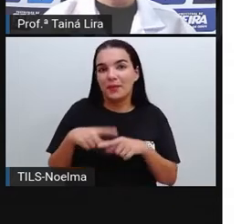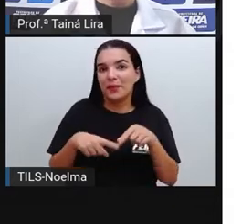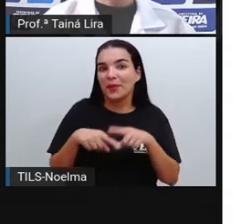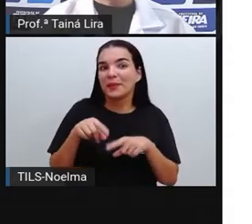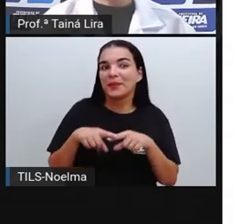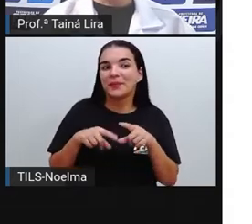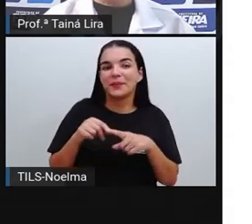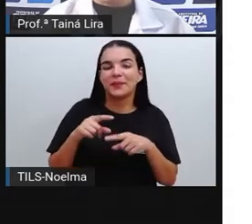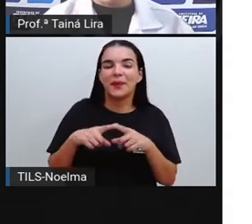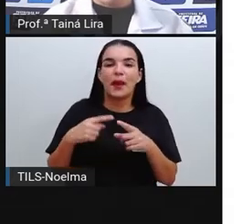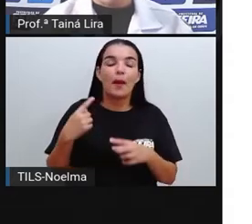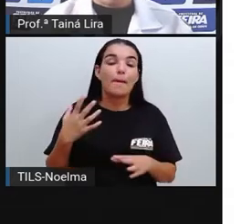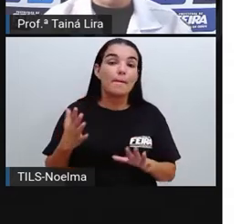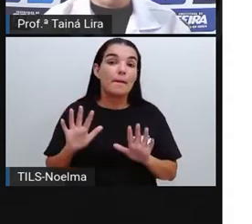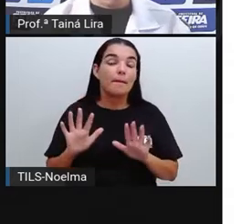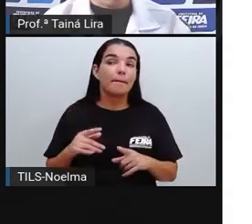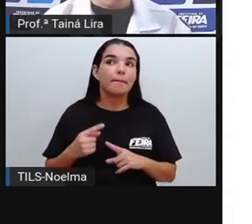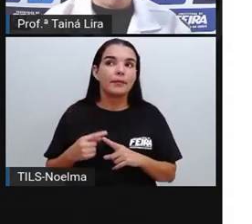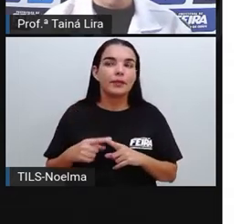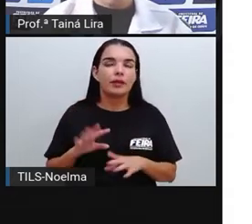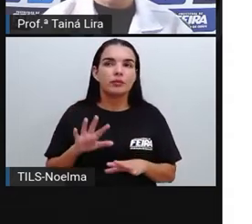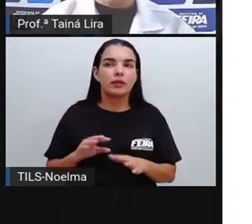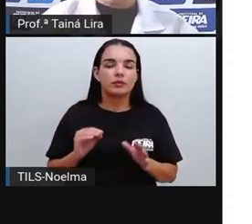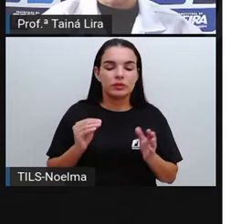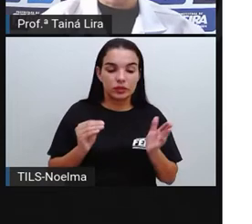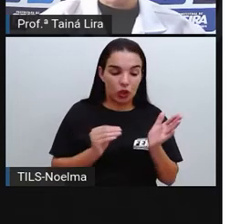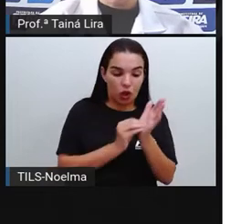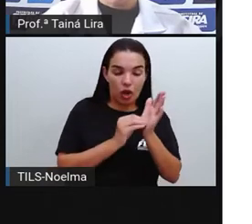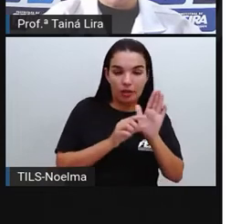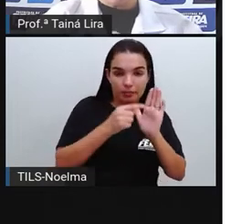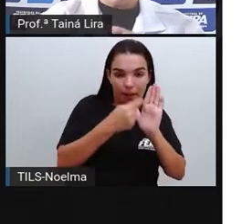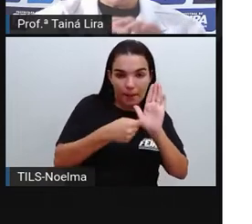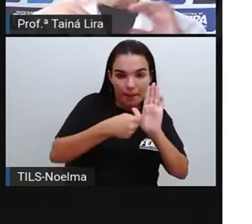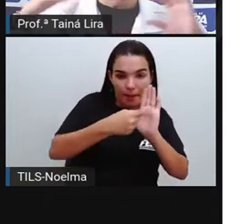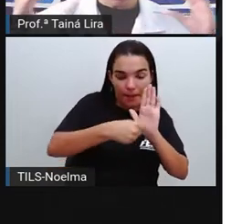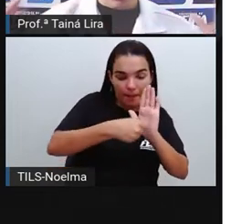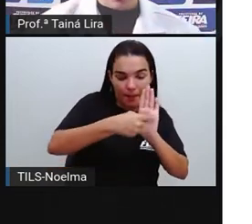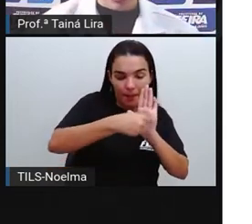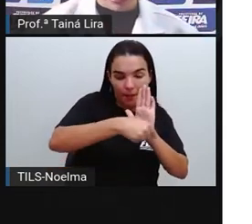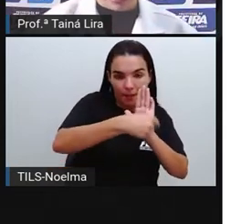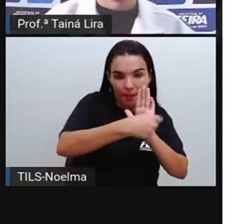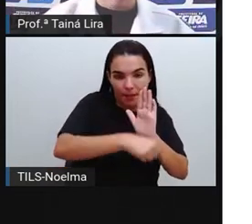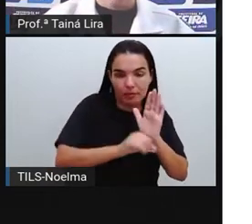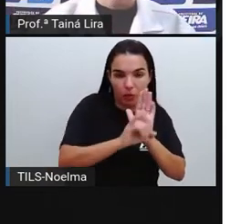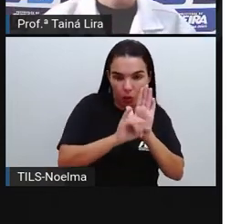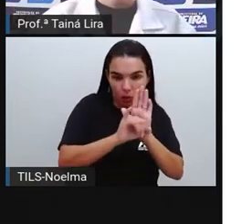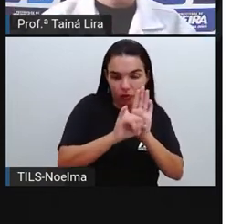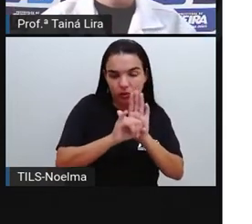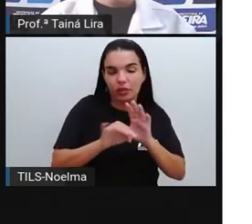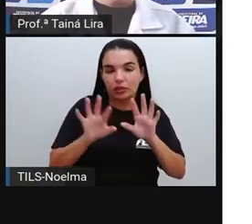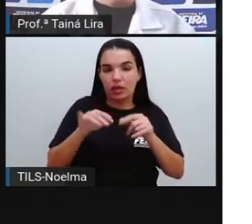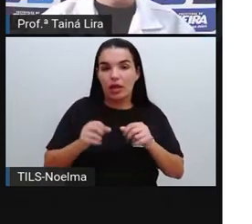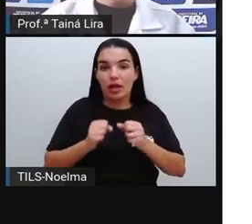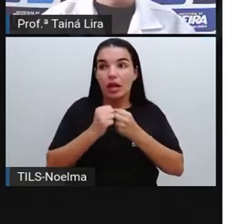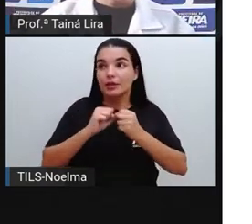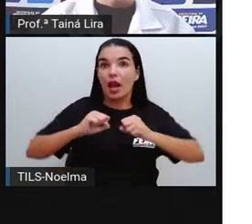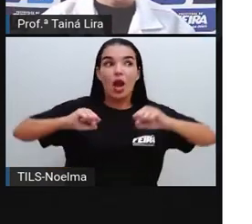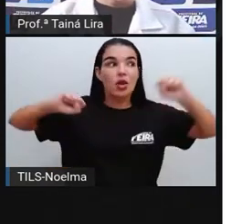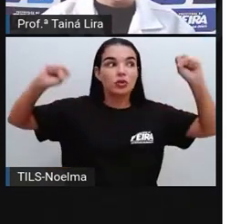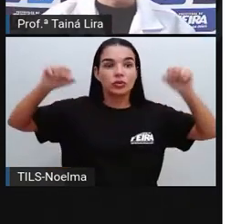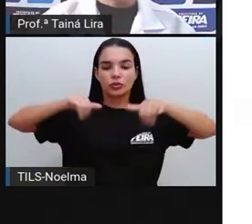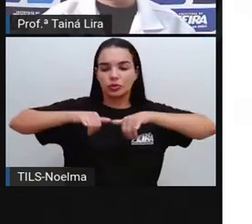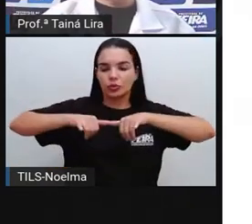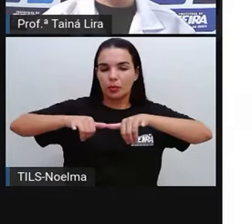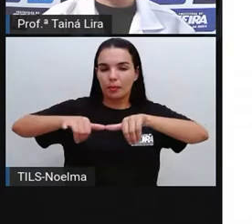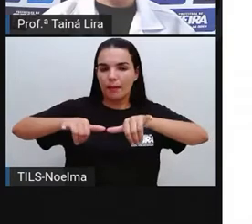Pró? Eles, geralmente, nesses códigos, principalmente nos grandes supermercados, ou